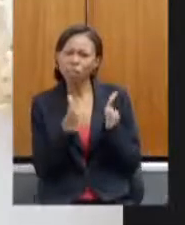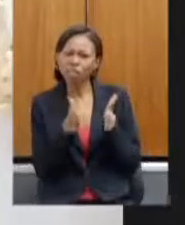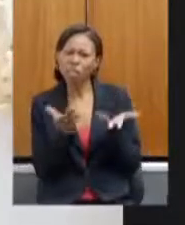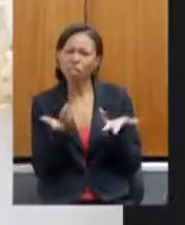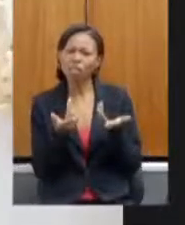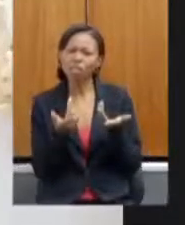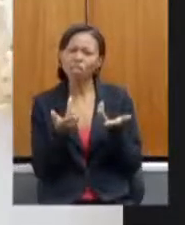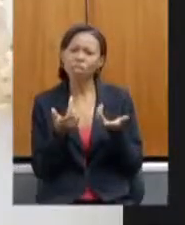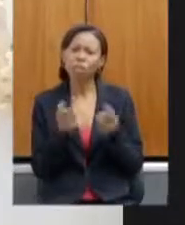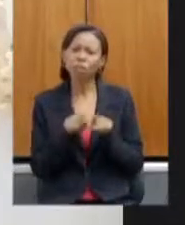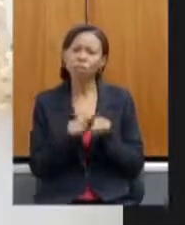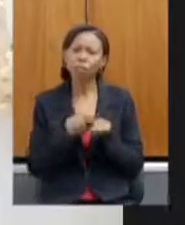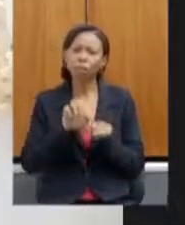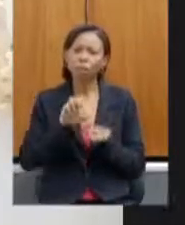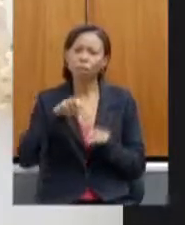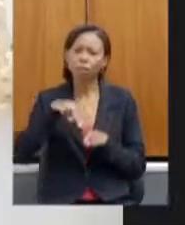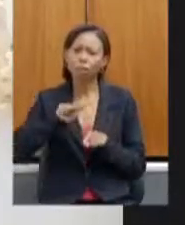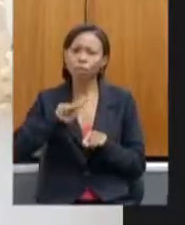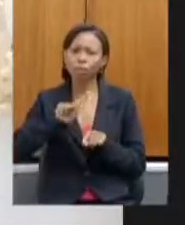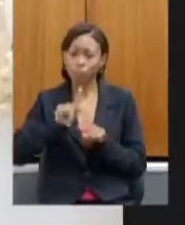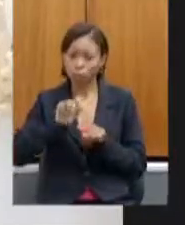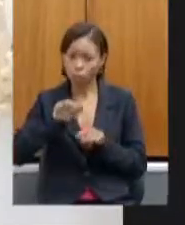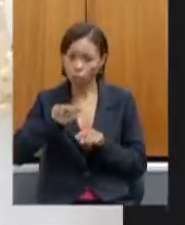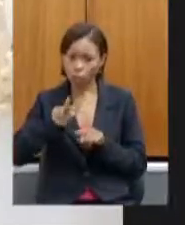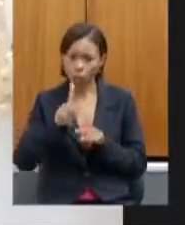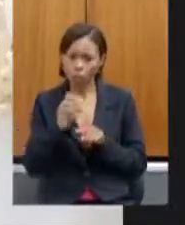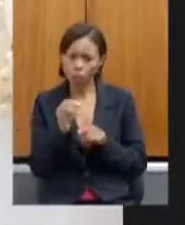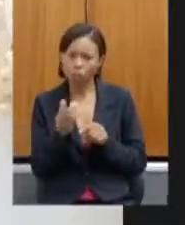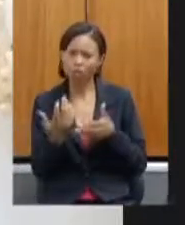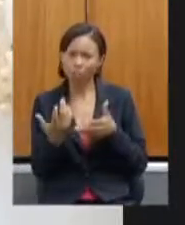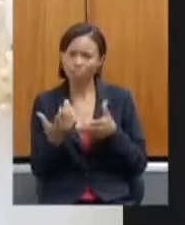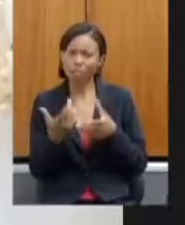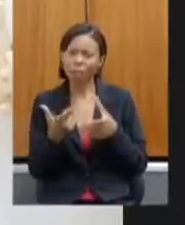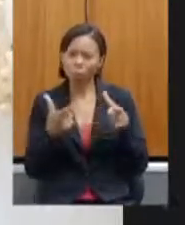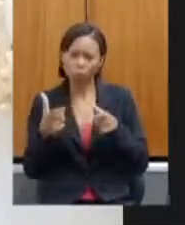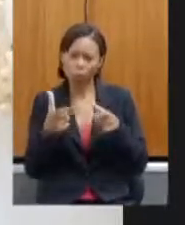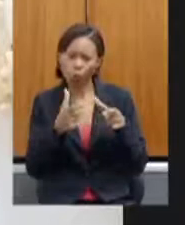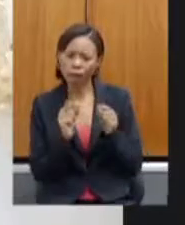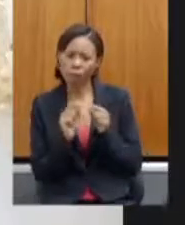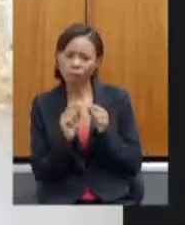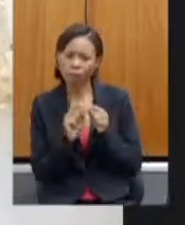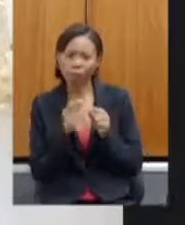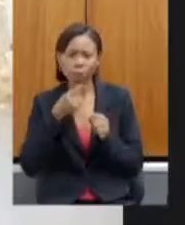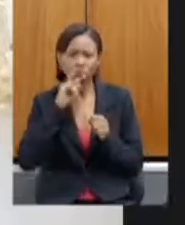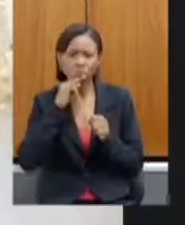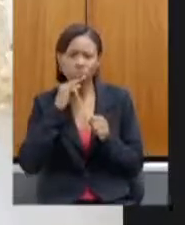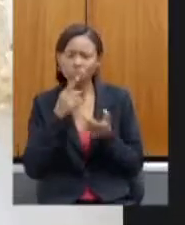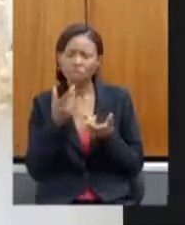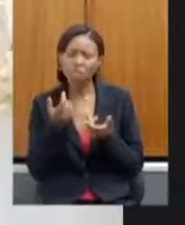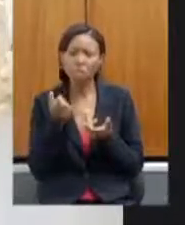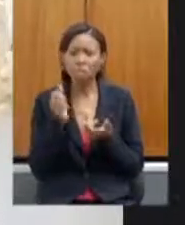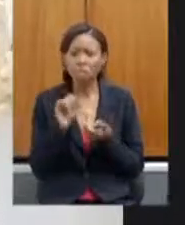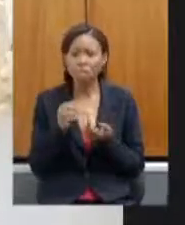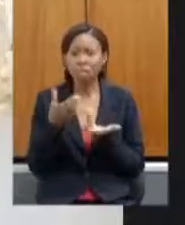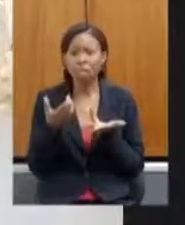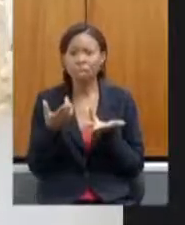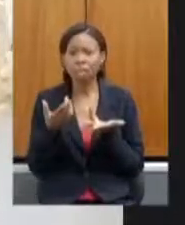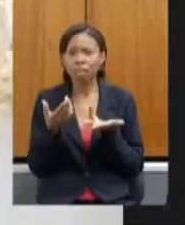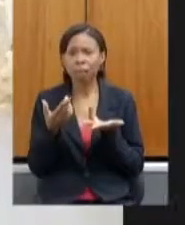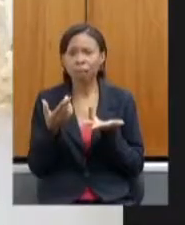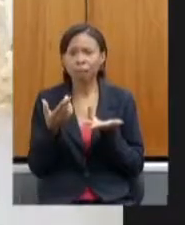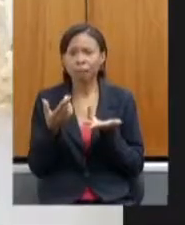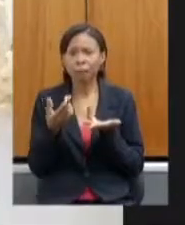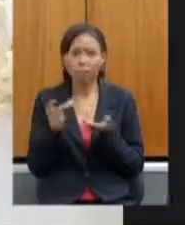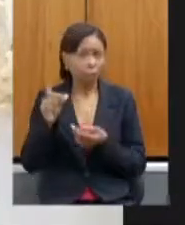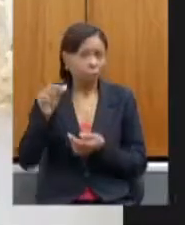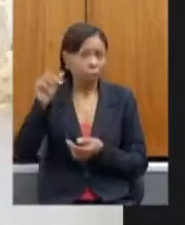entender, de fato, um processo de regularização desse trabalho artesanal circular, desde o Brasil